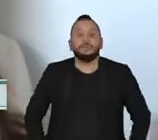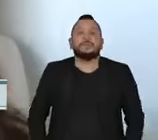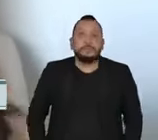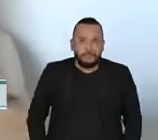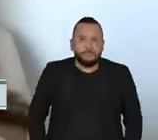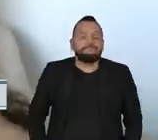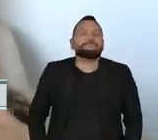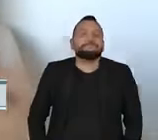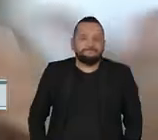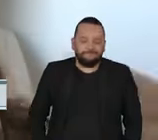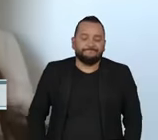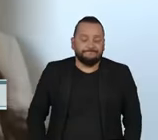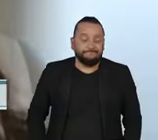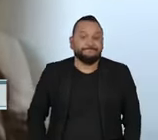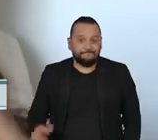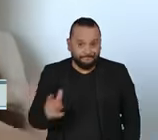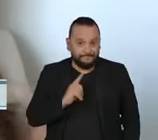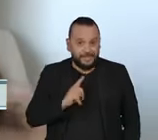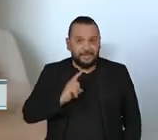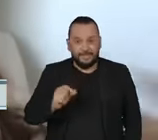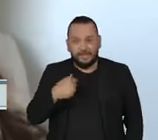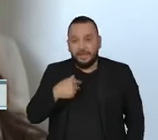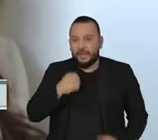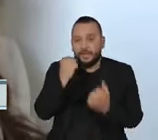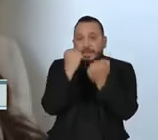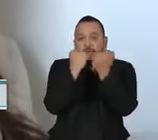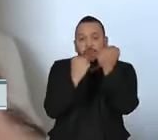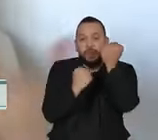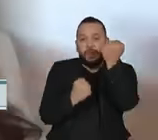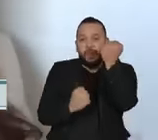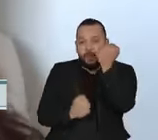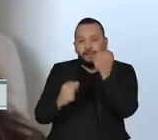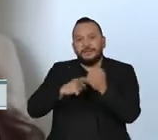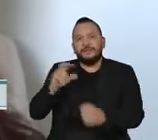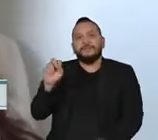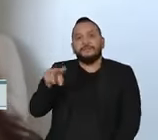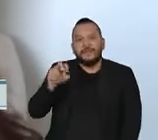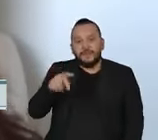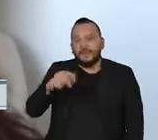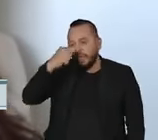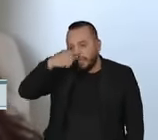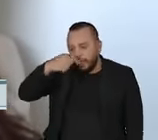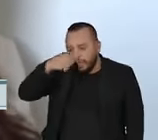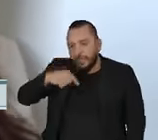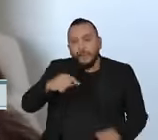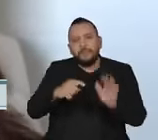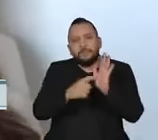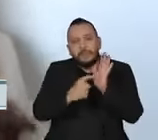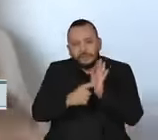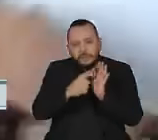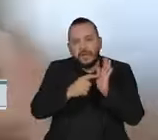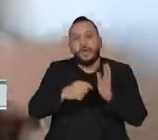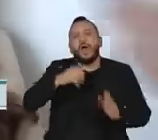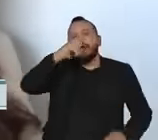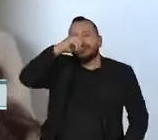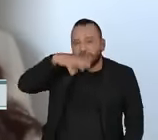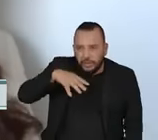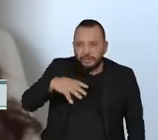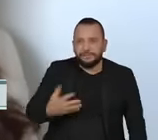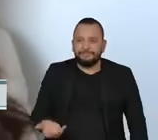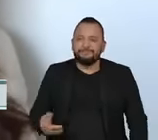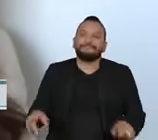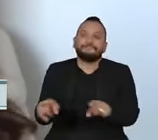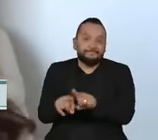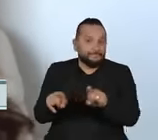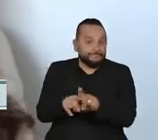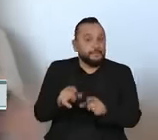susceptíveis a resfriados, infecções por vírus e até por bactérias mesmo. Um outro problema que também